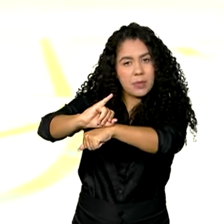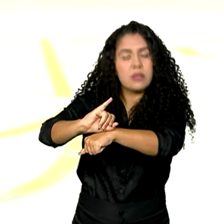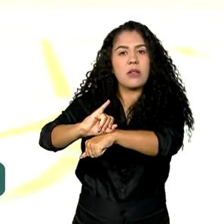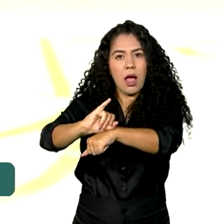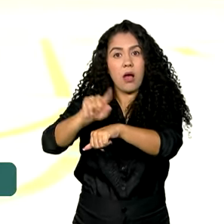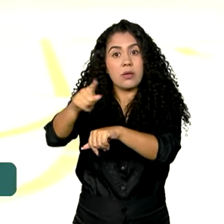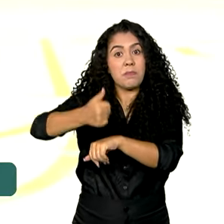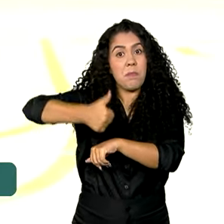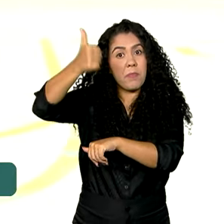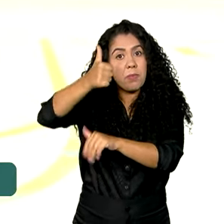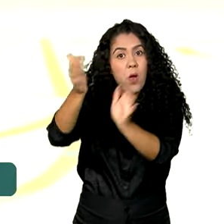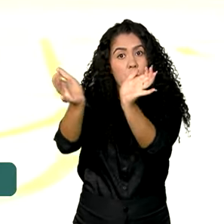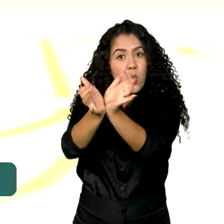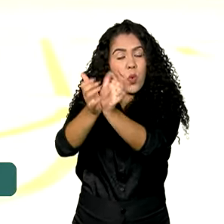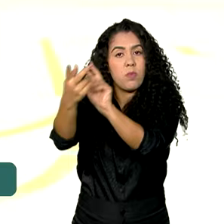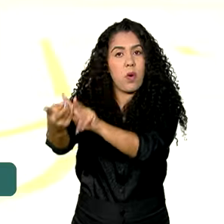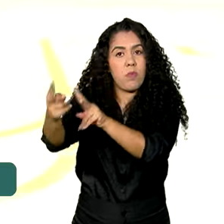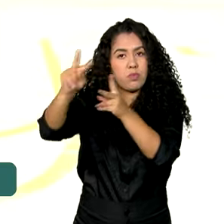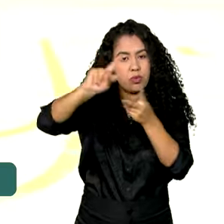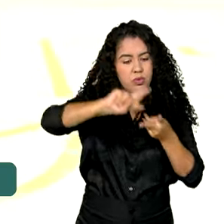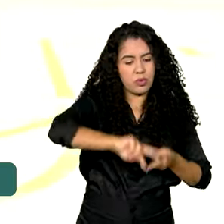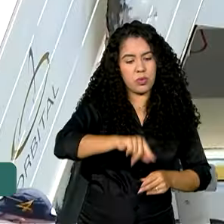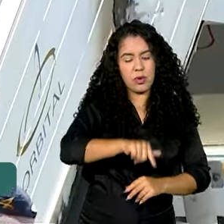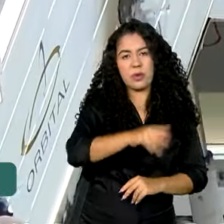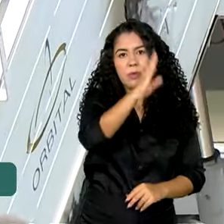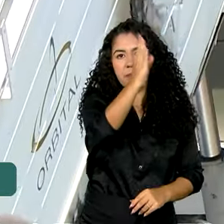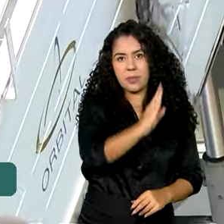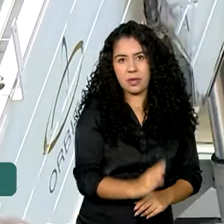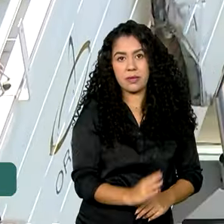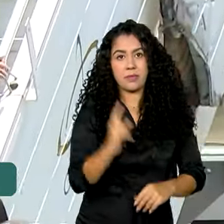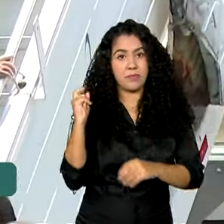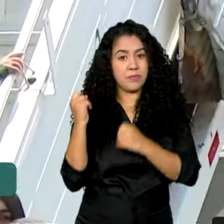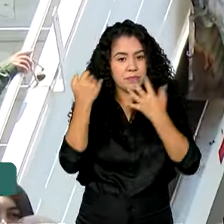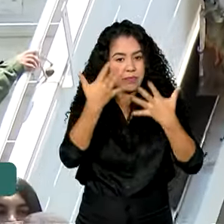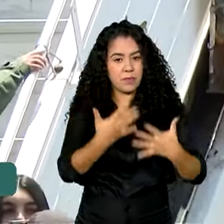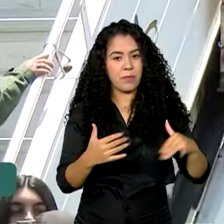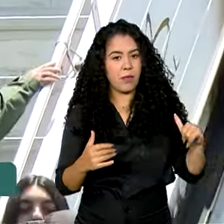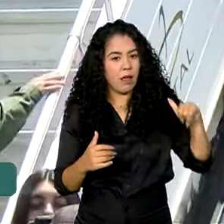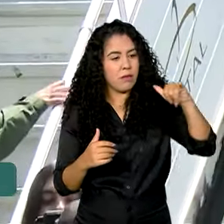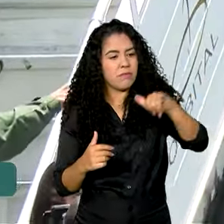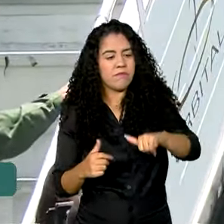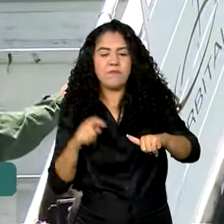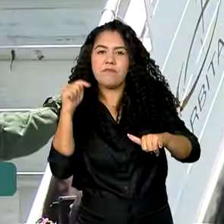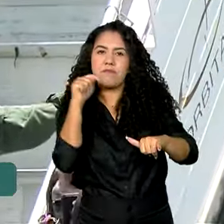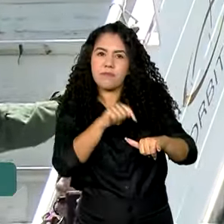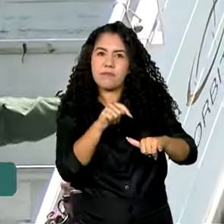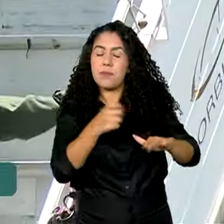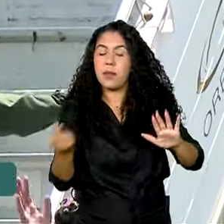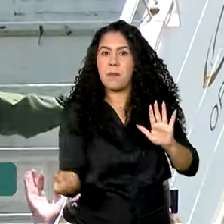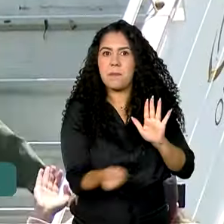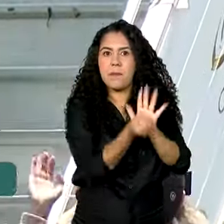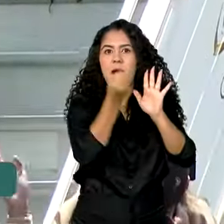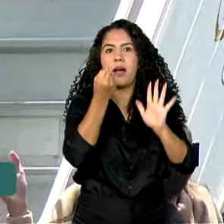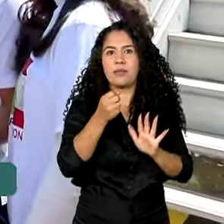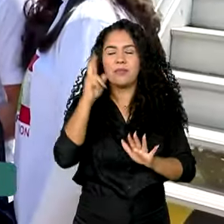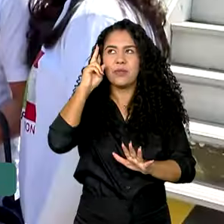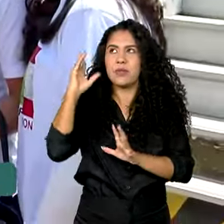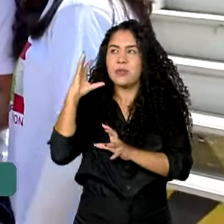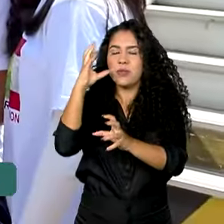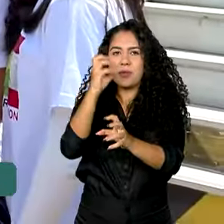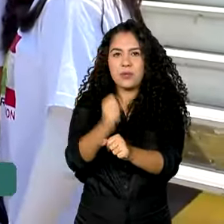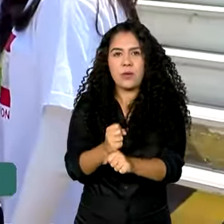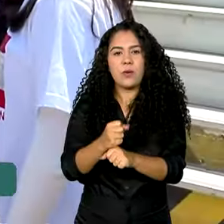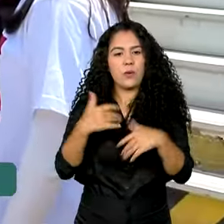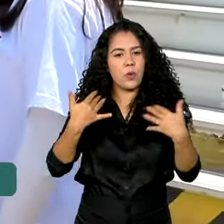grupo de repatriados por iniciativa do governo federal. A chegada do voo marca a primeira escala da Operação Raízes do Cedro.